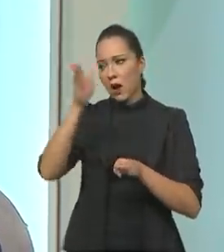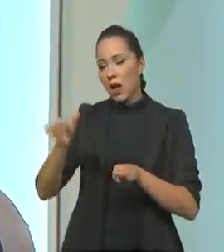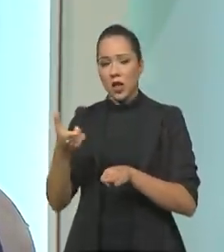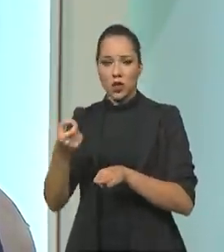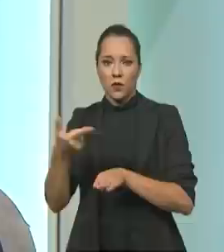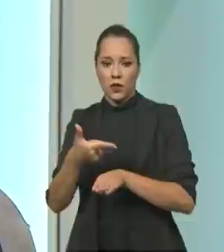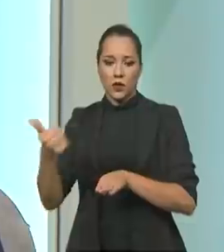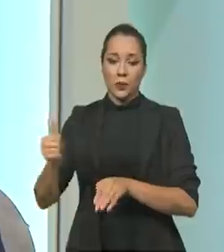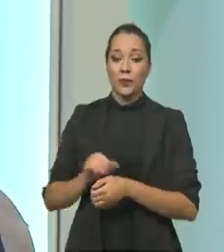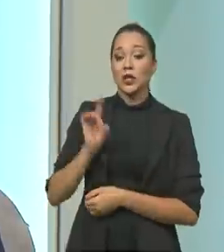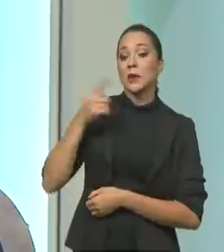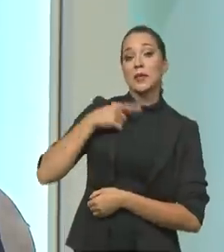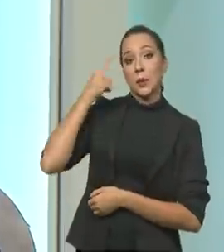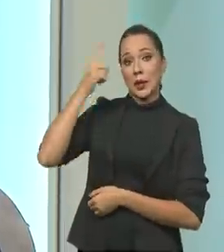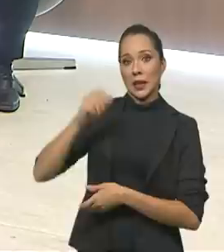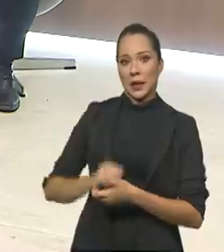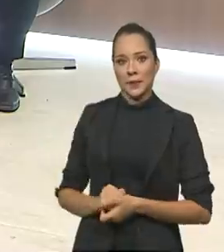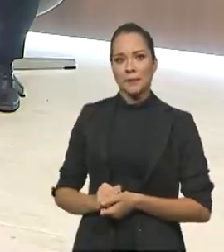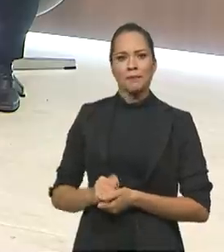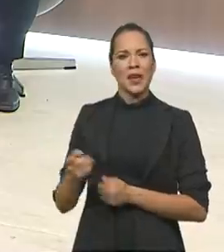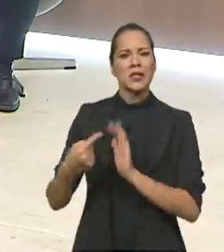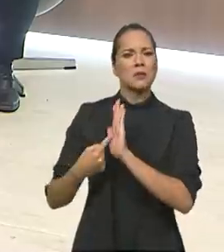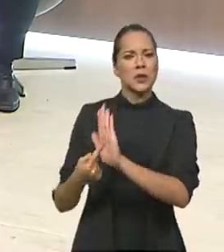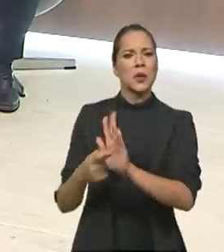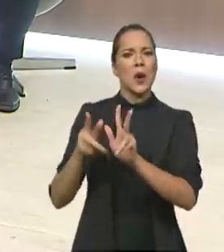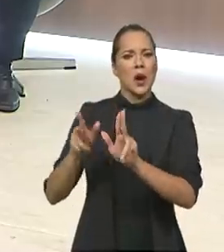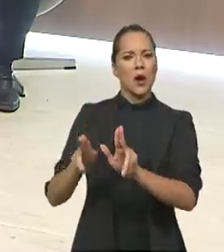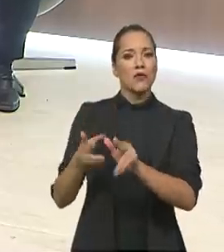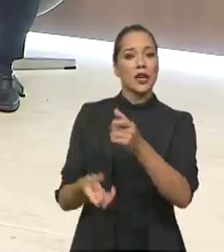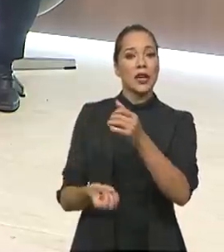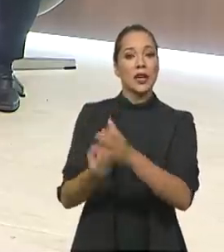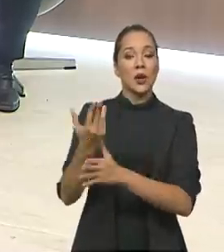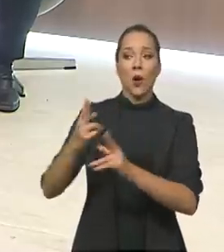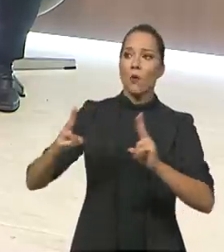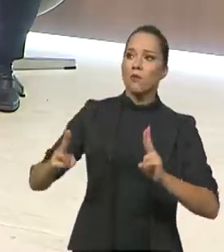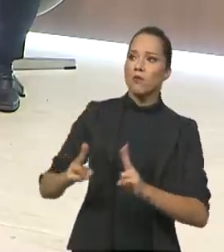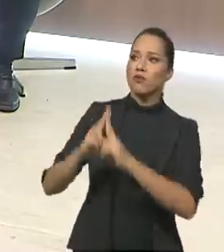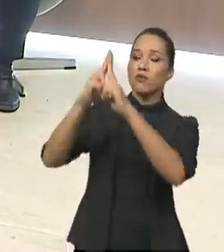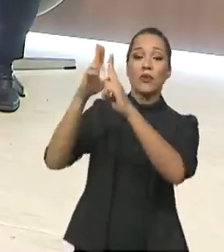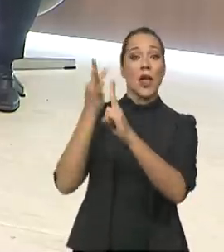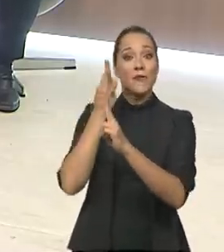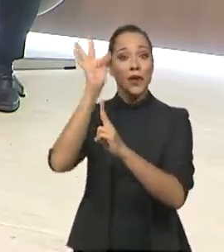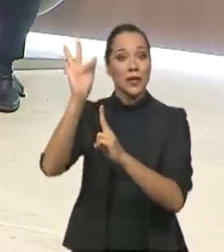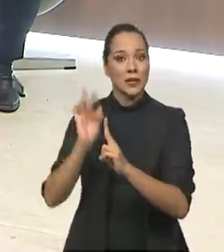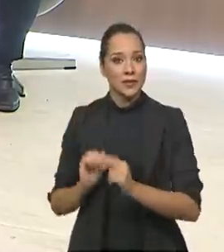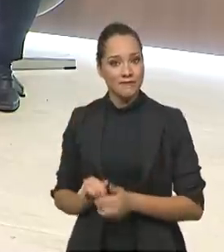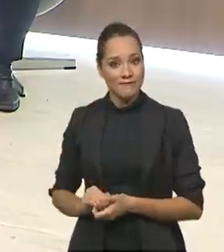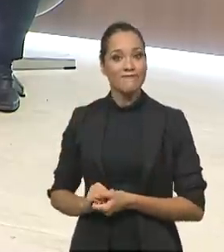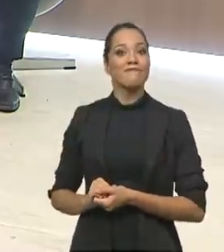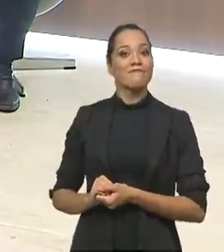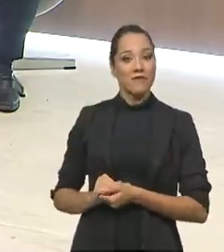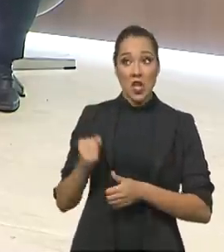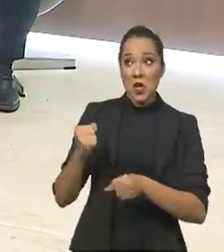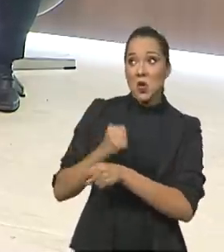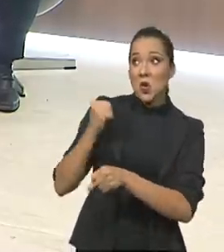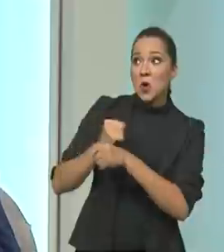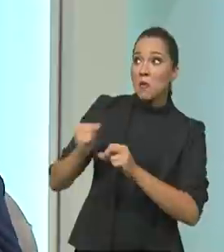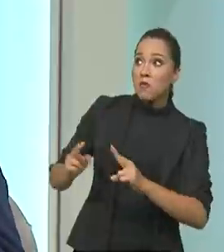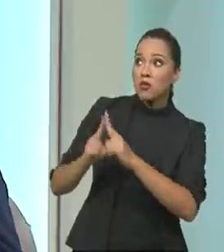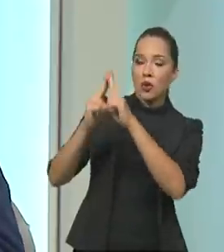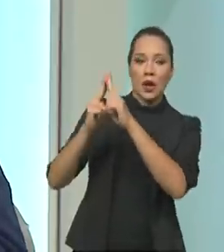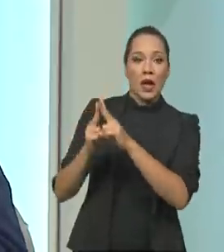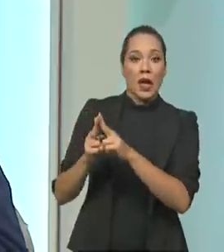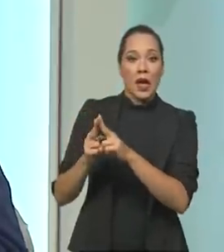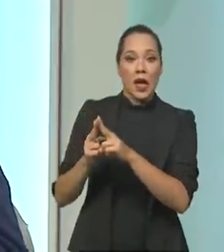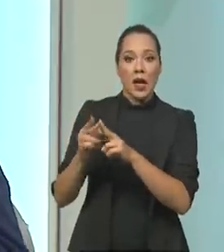2021. Para você ter uma ideia, essa mesma exposição foi a que criou a Torre Eiffel na França. Então, é uma exposição que dura seis